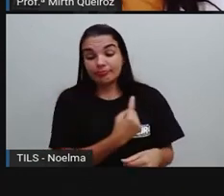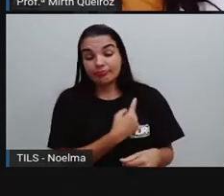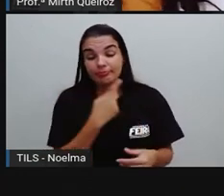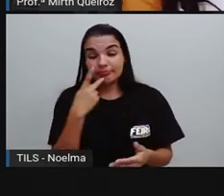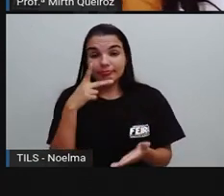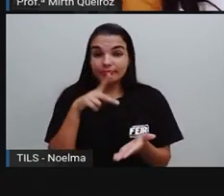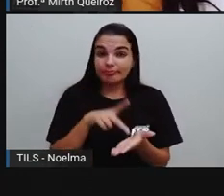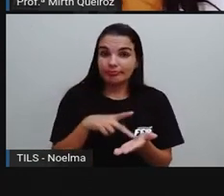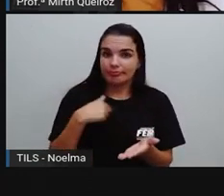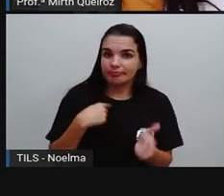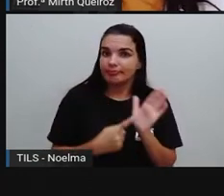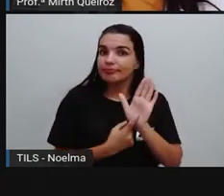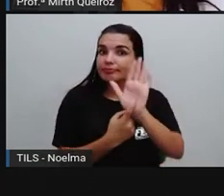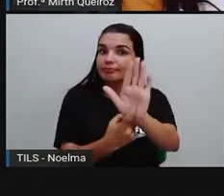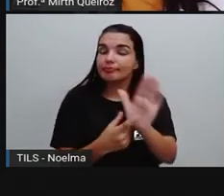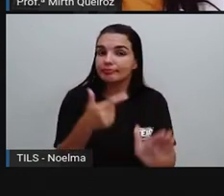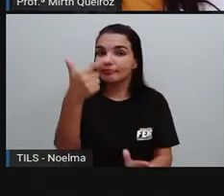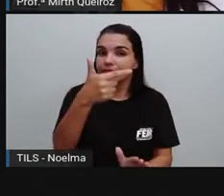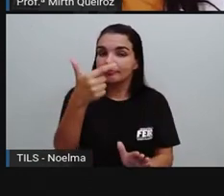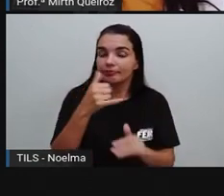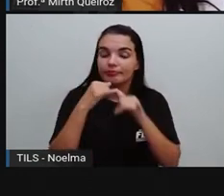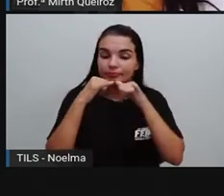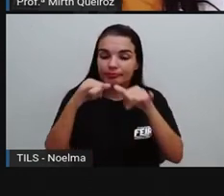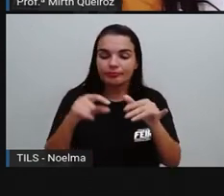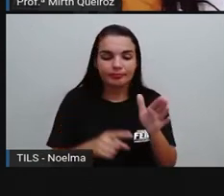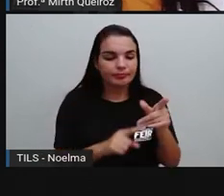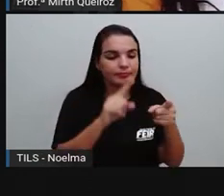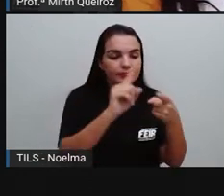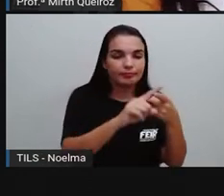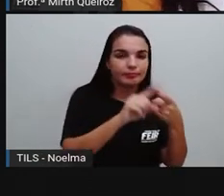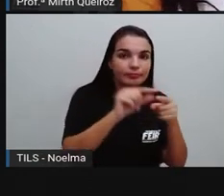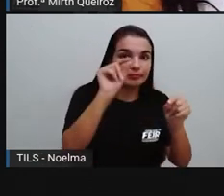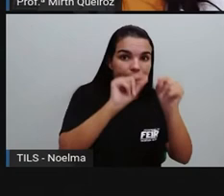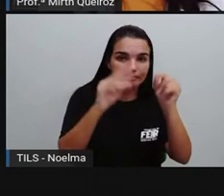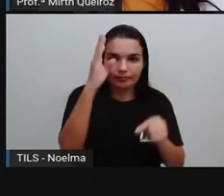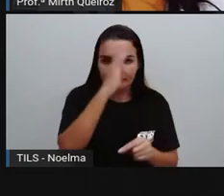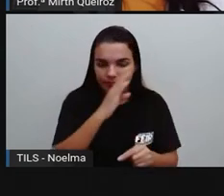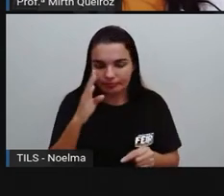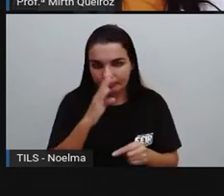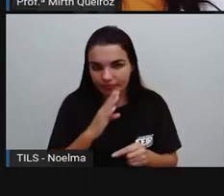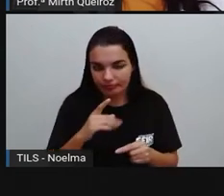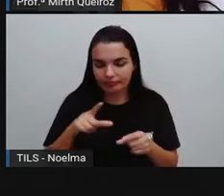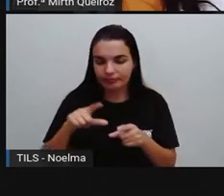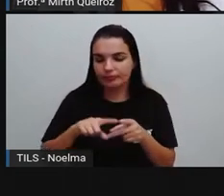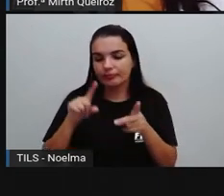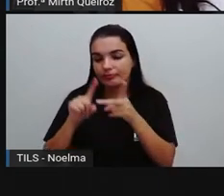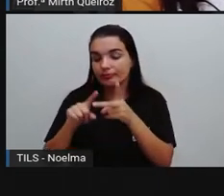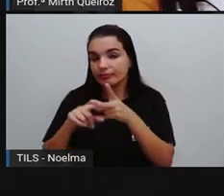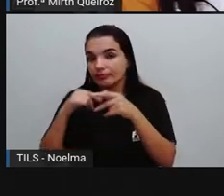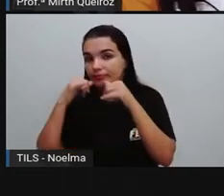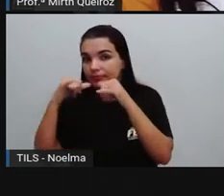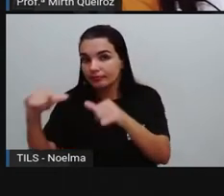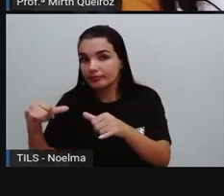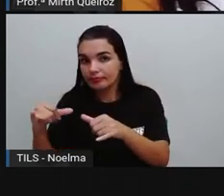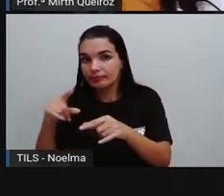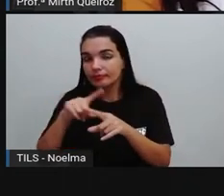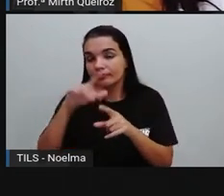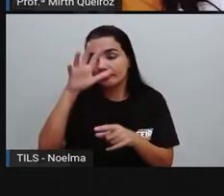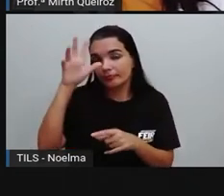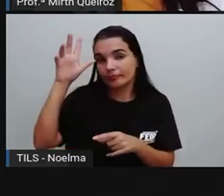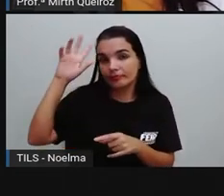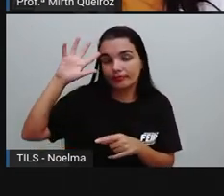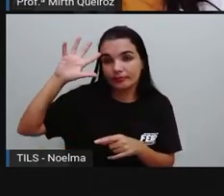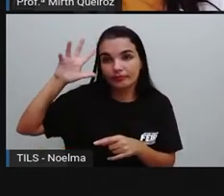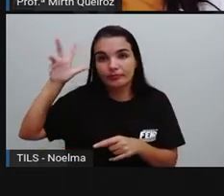apresentei duas notícias onde uma notícia era falando sobre algo do Brasil e a outra notícia era falando lá da Somália. Então,